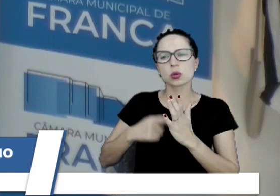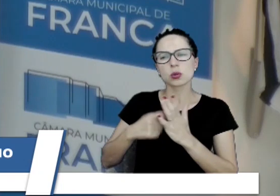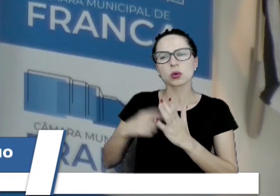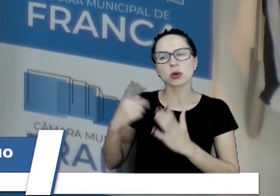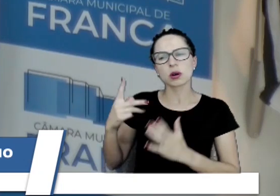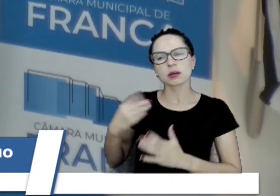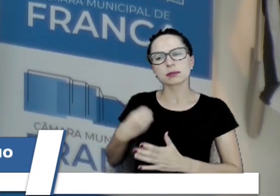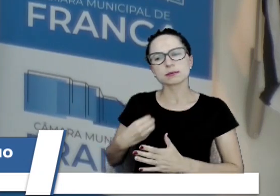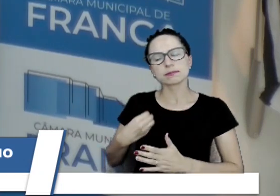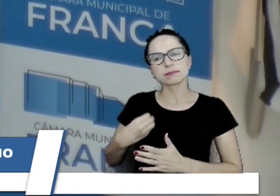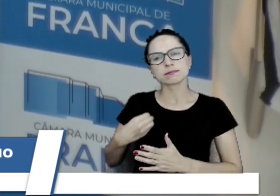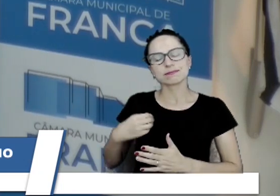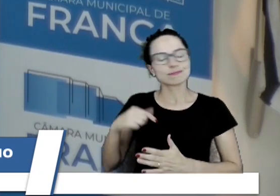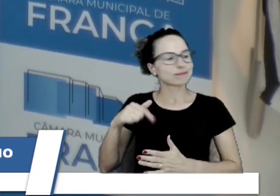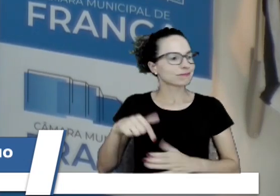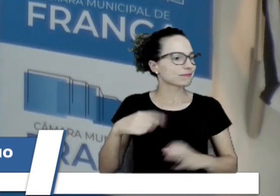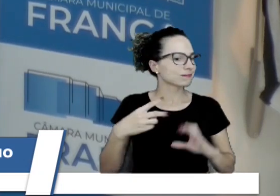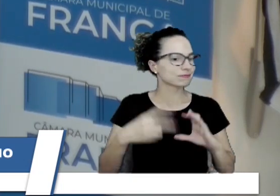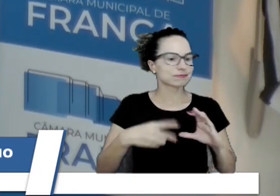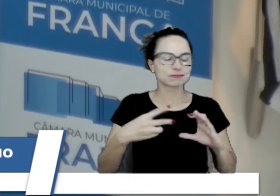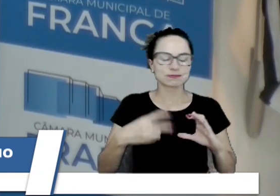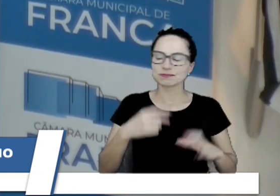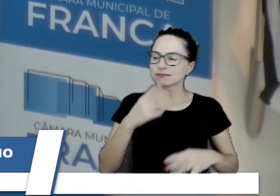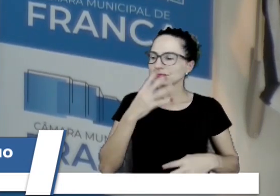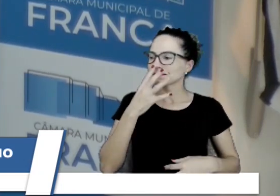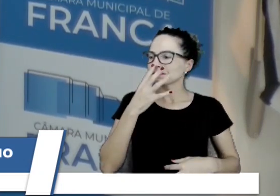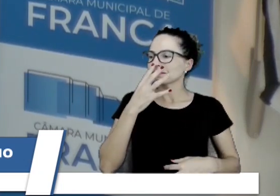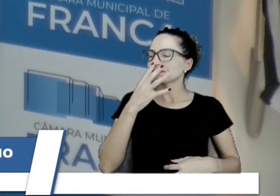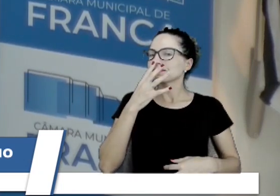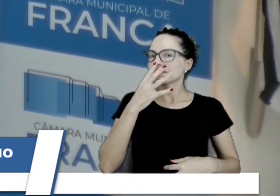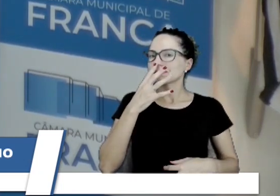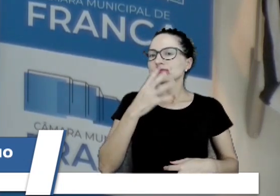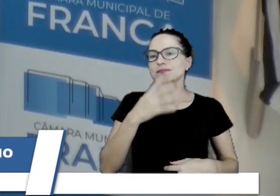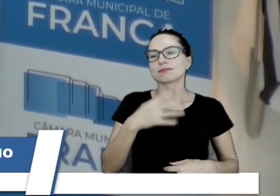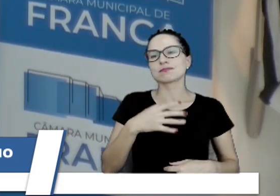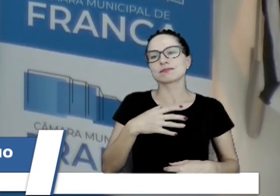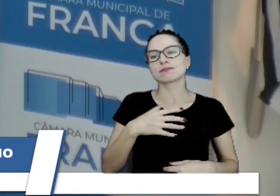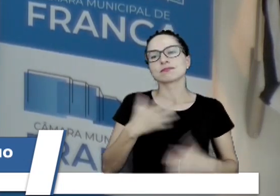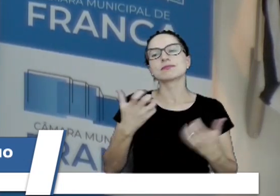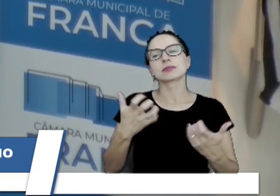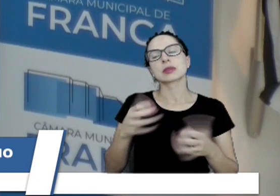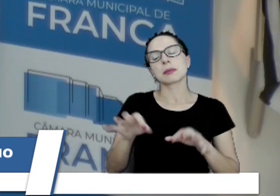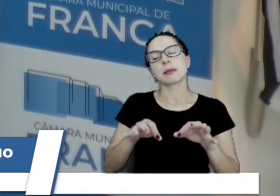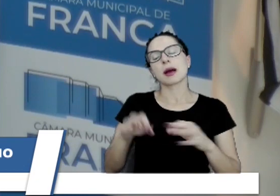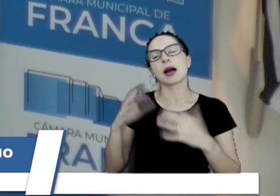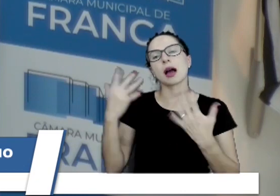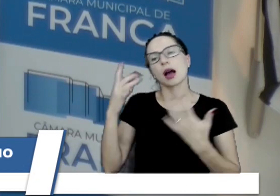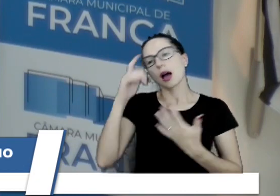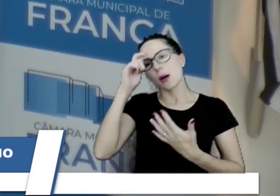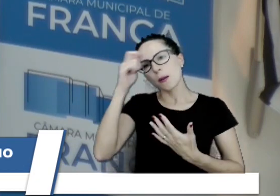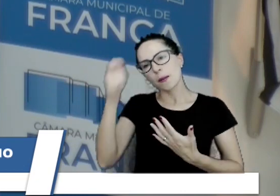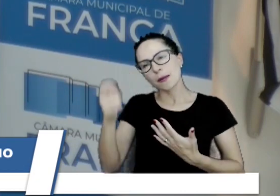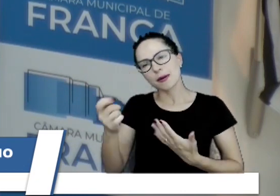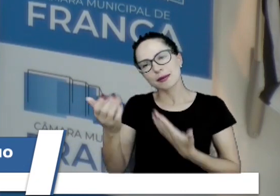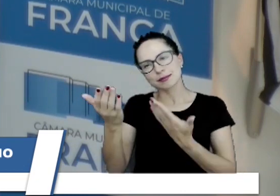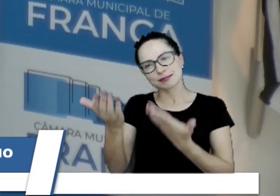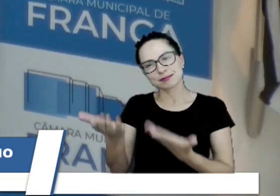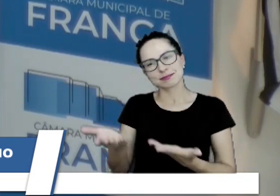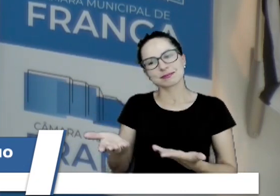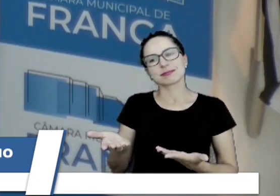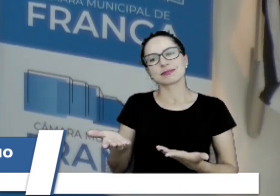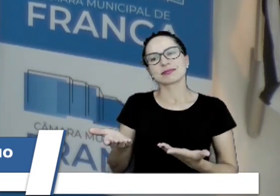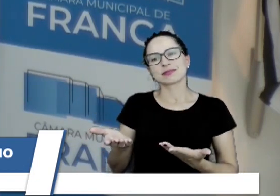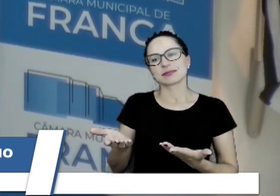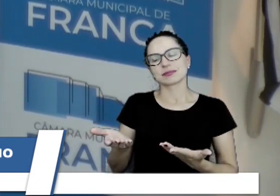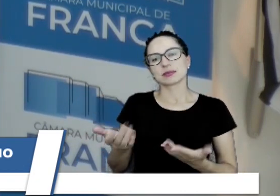essa casa de leis jamais poderia se furtar, desta homenagem a vossa senhoria. Hoje